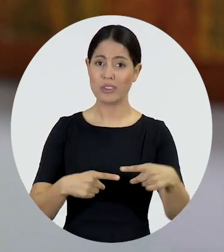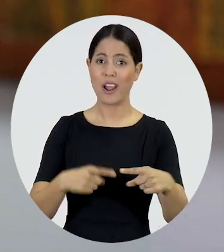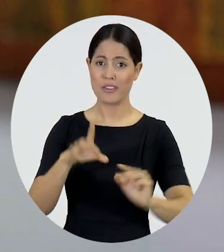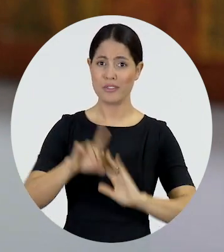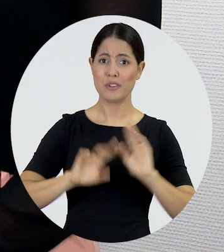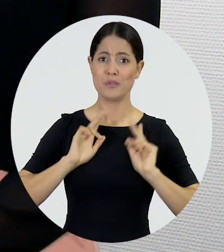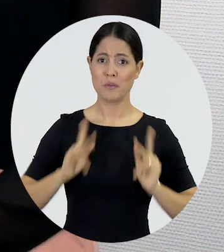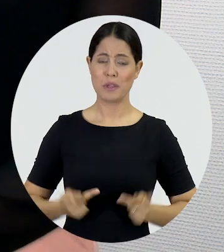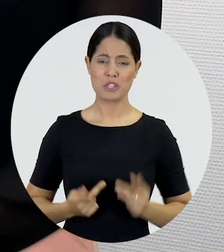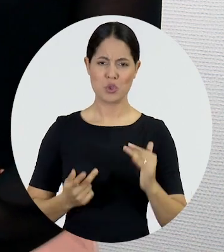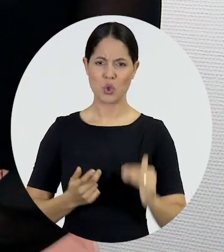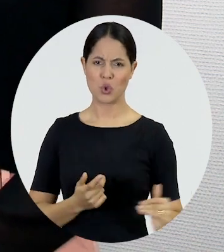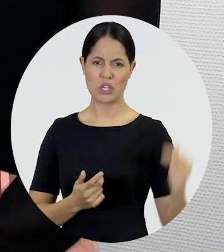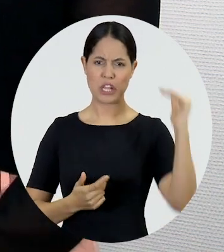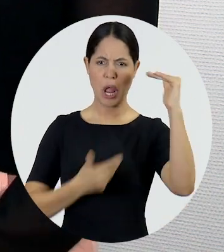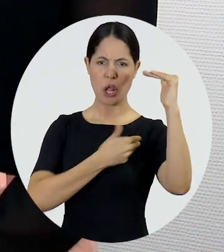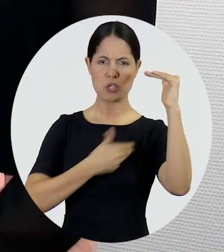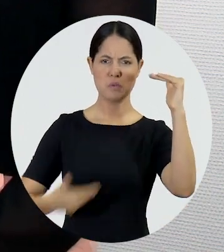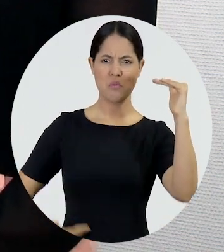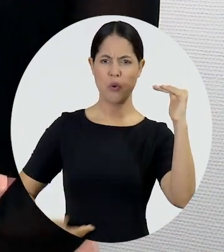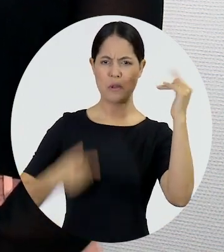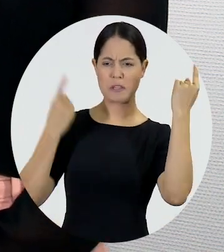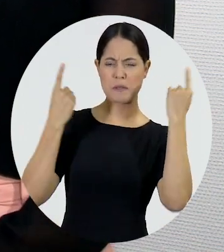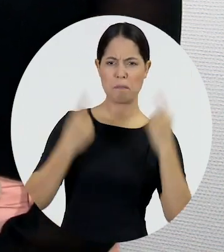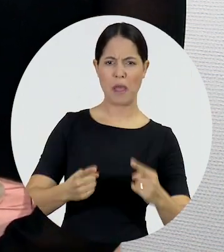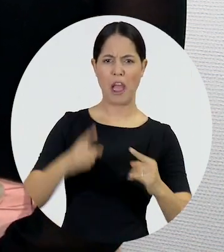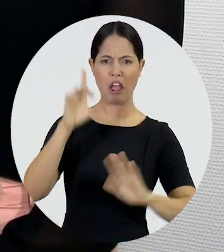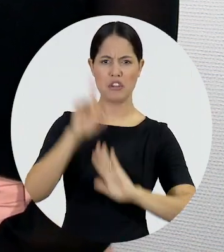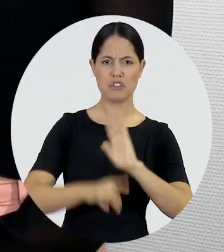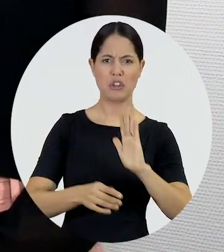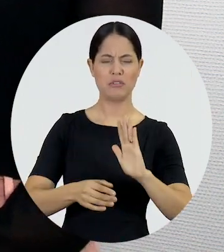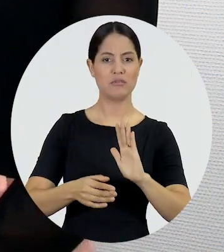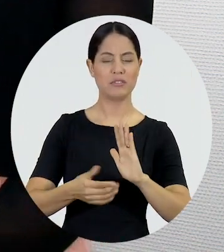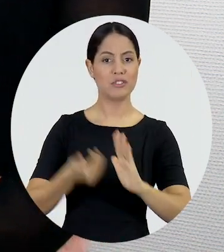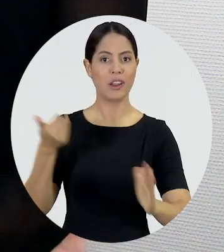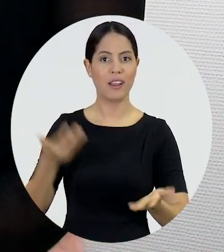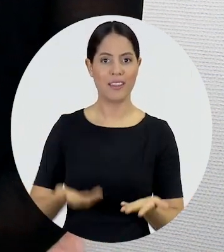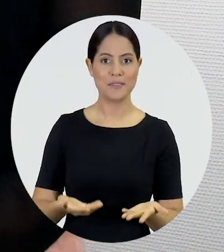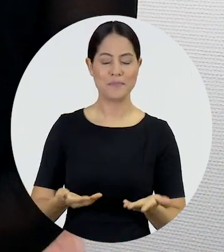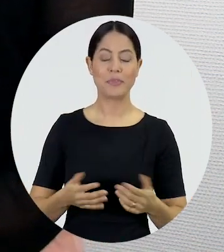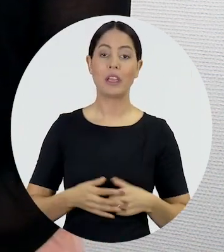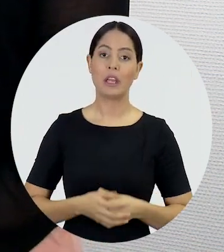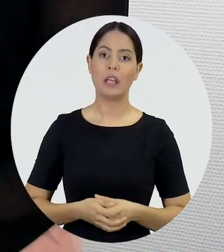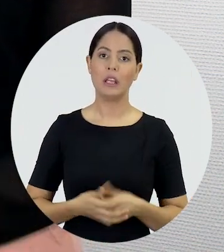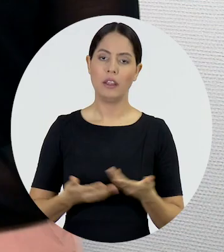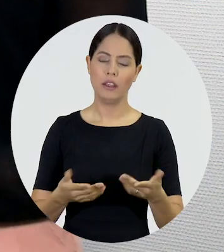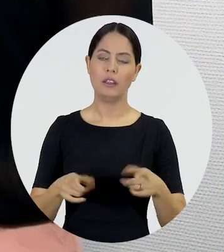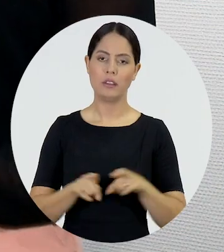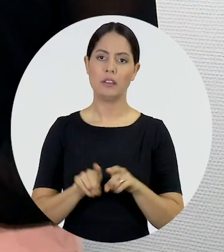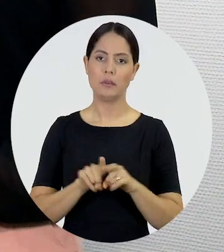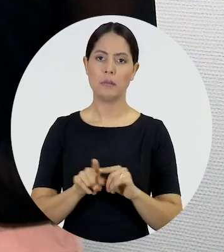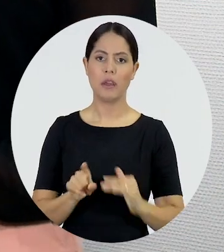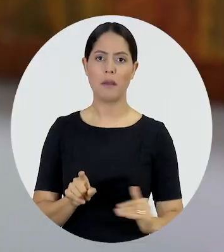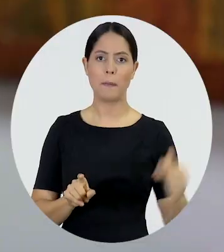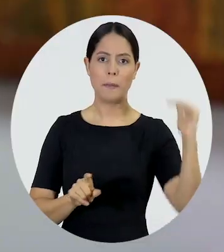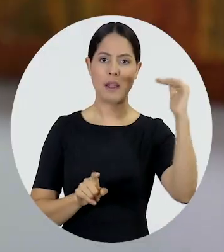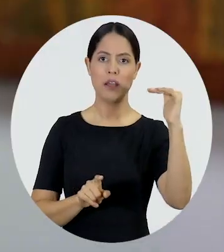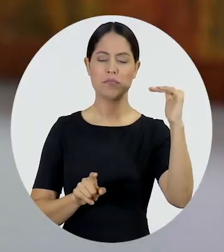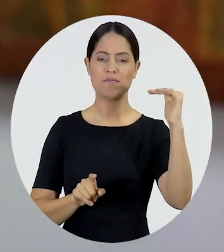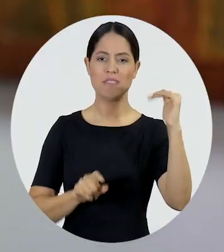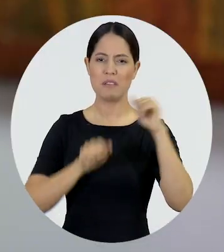permitindo, se achando no direito de fomentar a violação desses direitos. E as palavras das autoridades